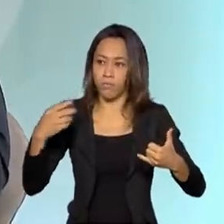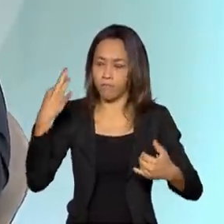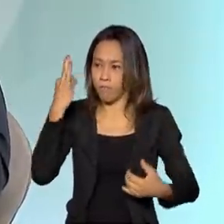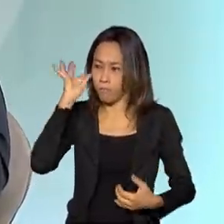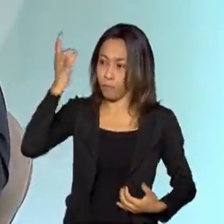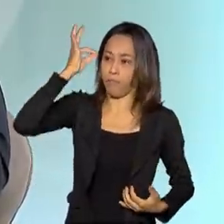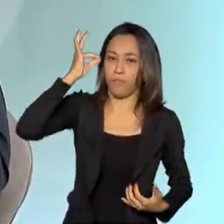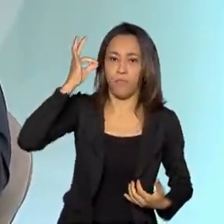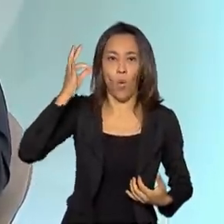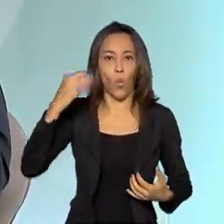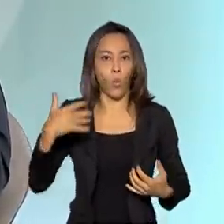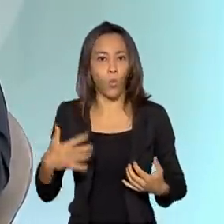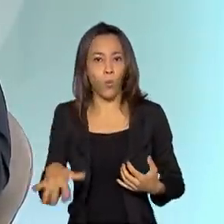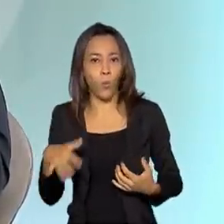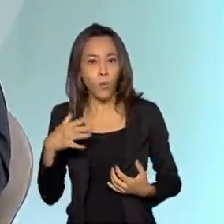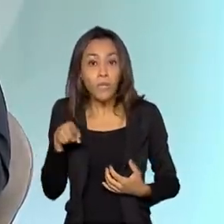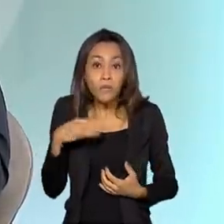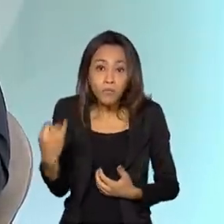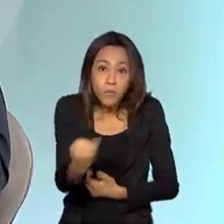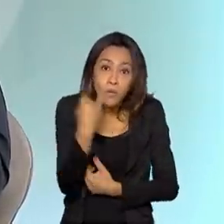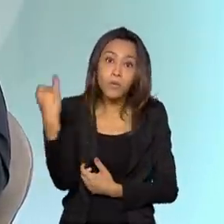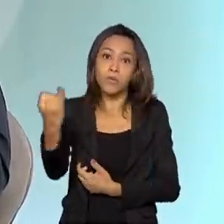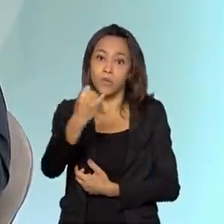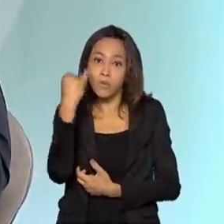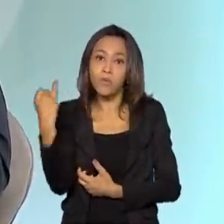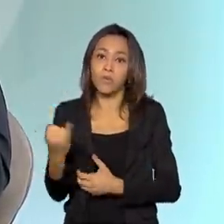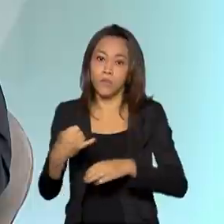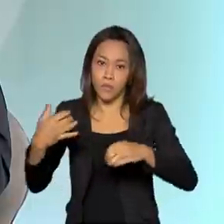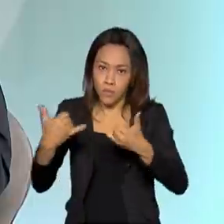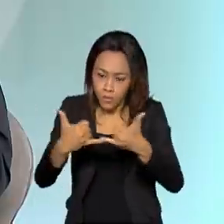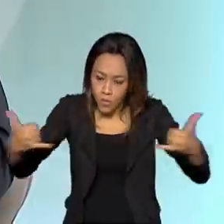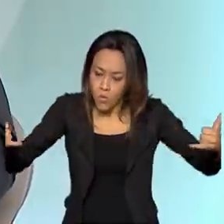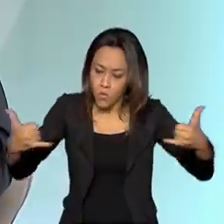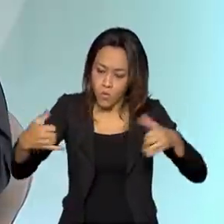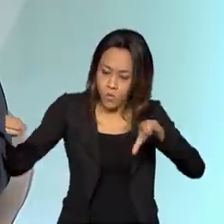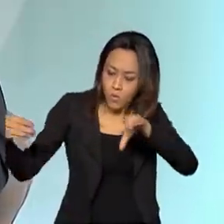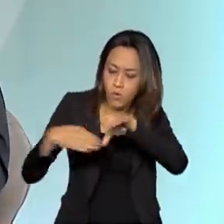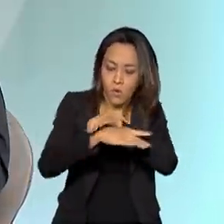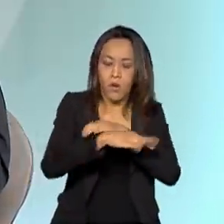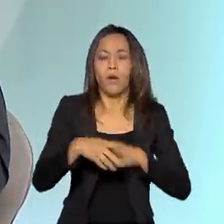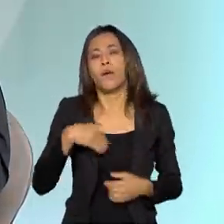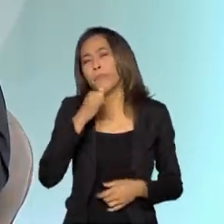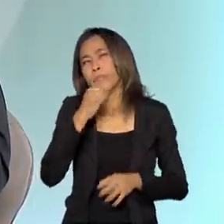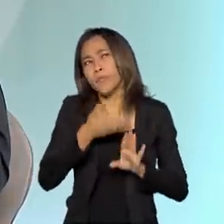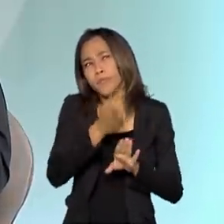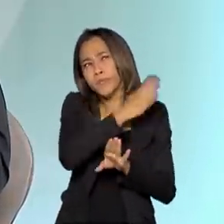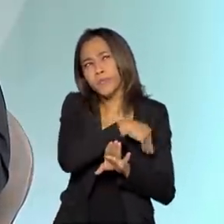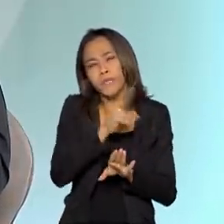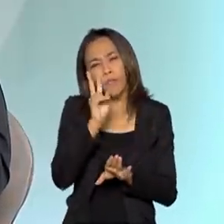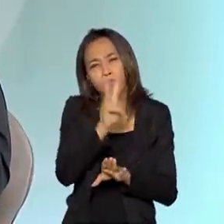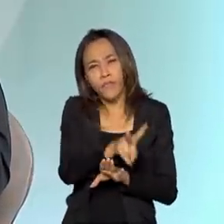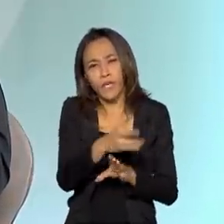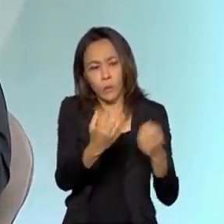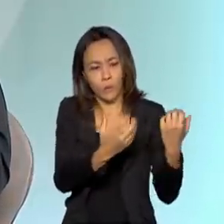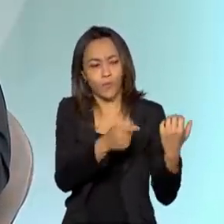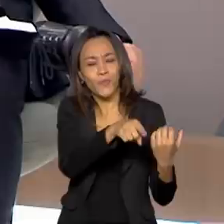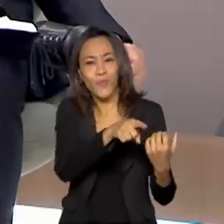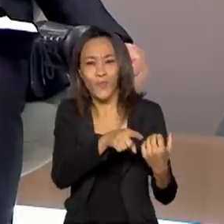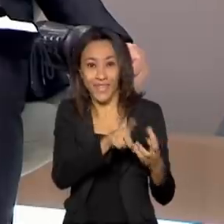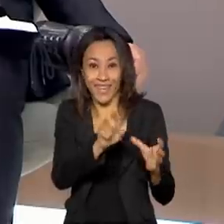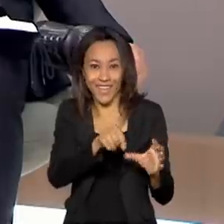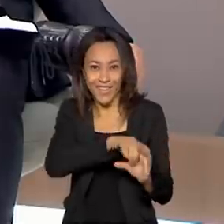Então, isso é fundamental para propiciar essas aplicações. Esses dias eu estava vendo, por exemplo, play-offs da NBA